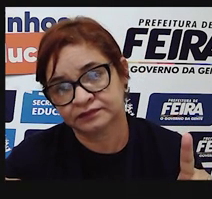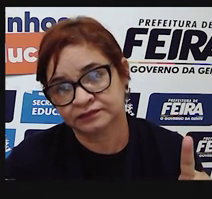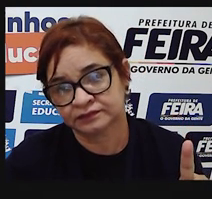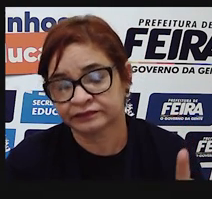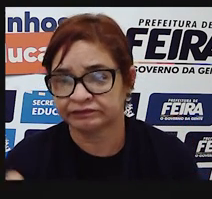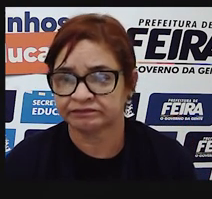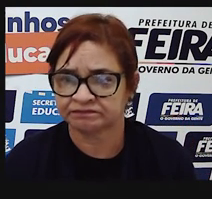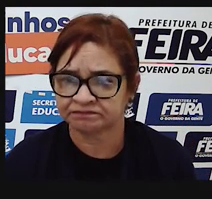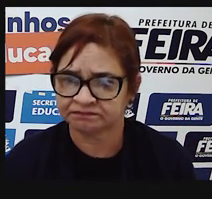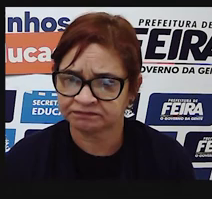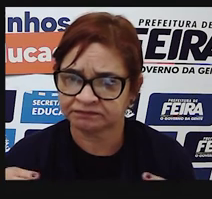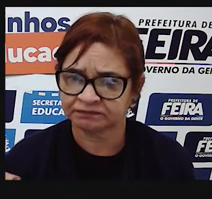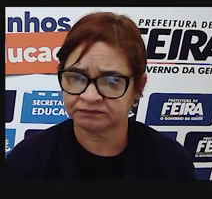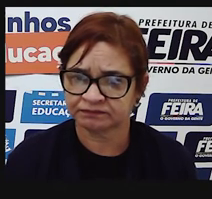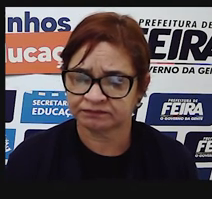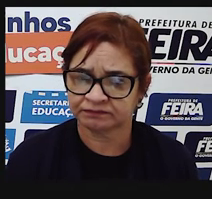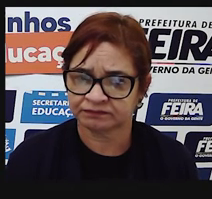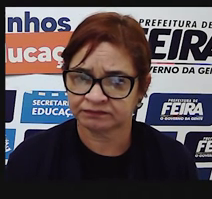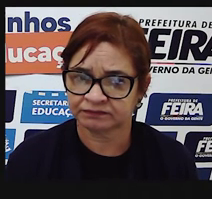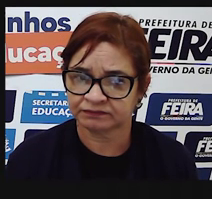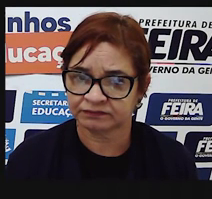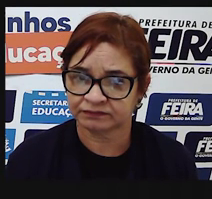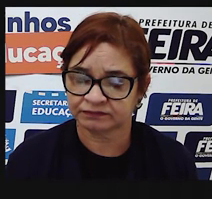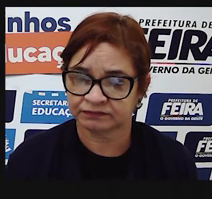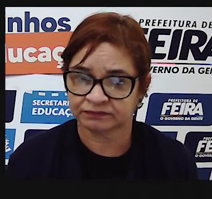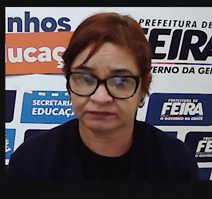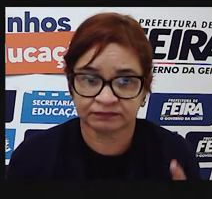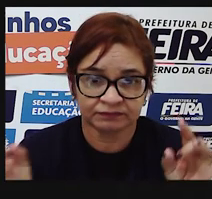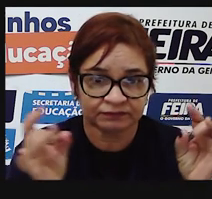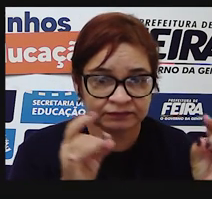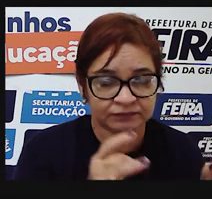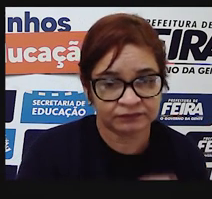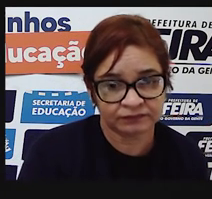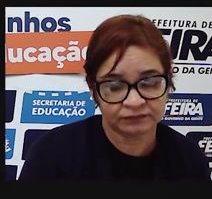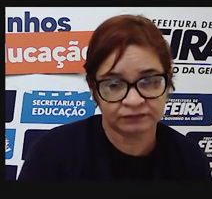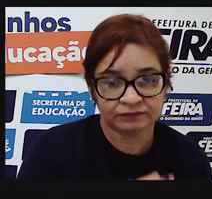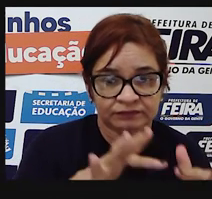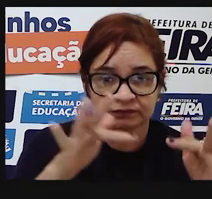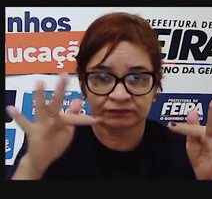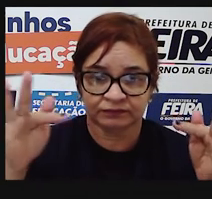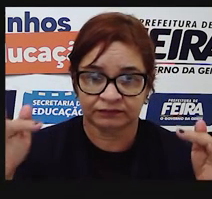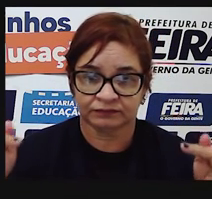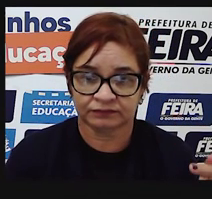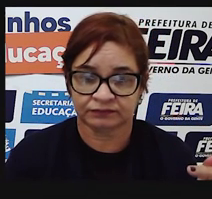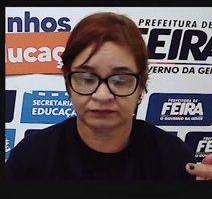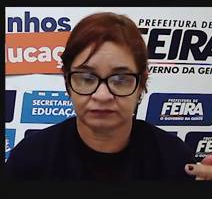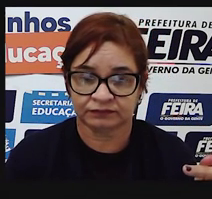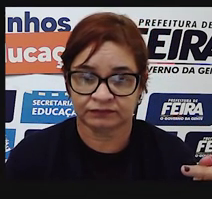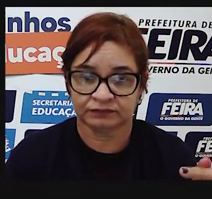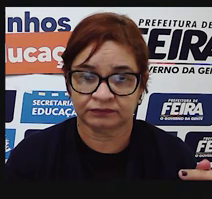Então, o ponto é utilizado para encerrar uma frase.